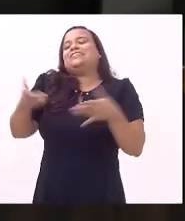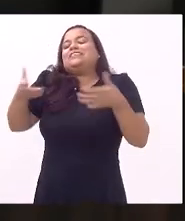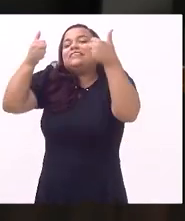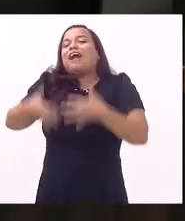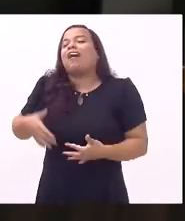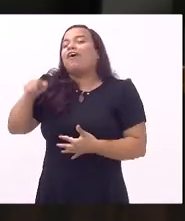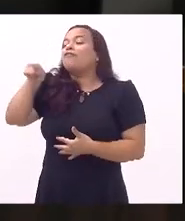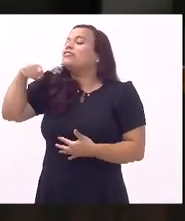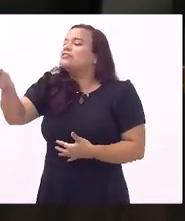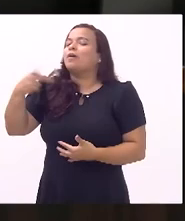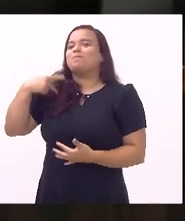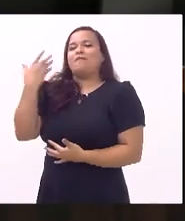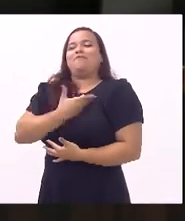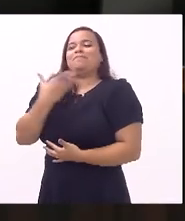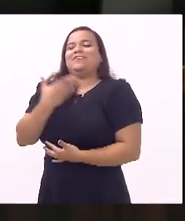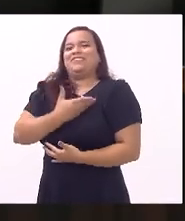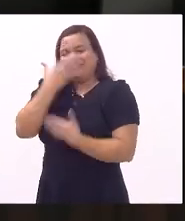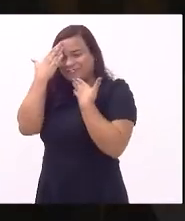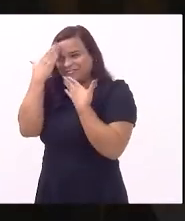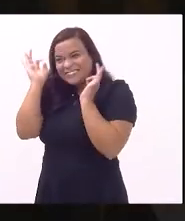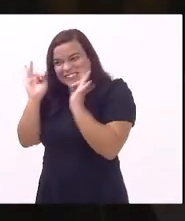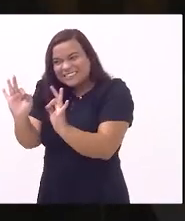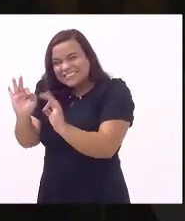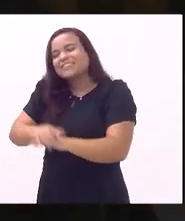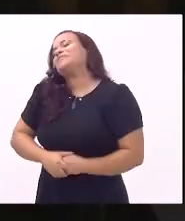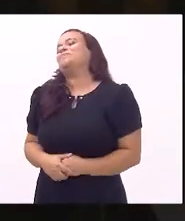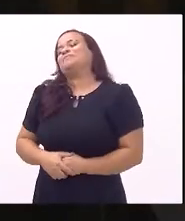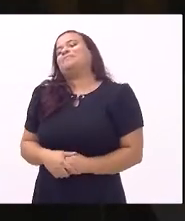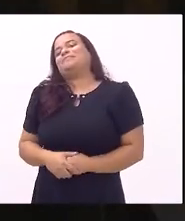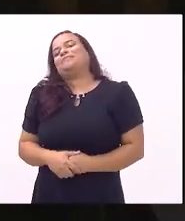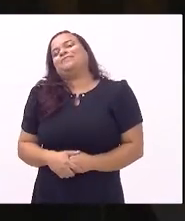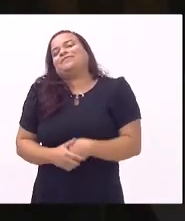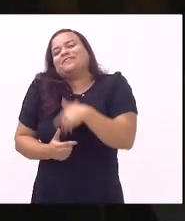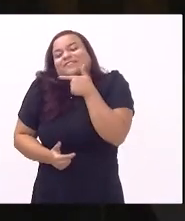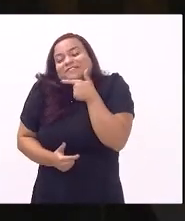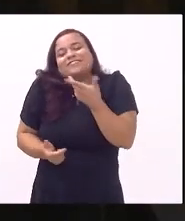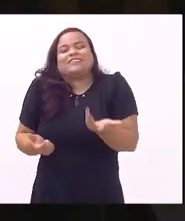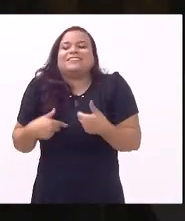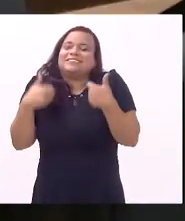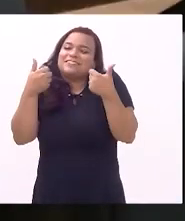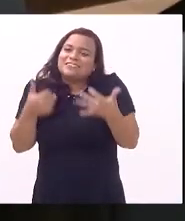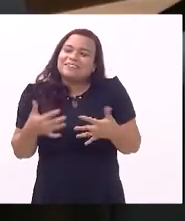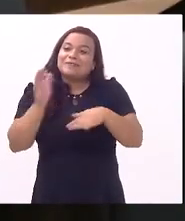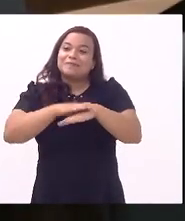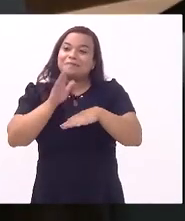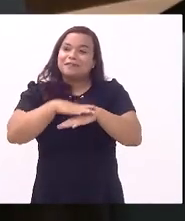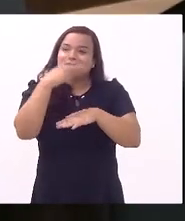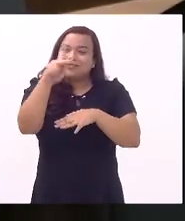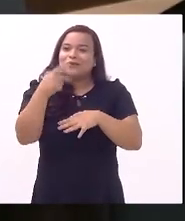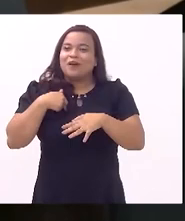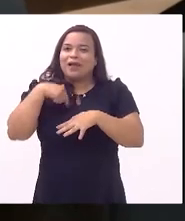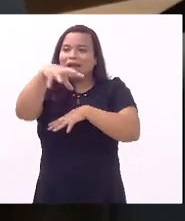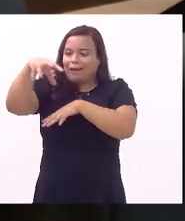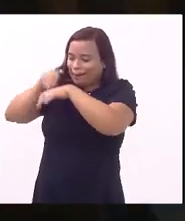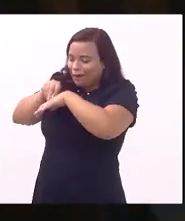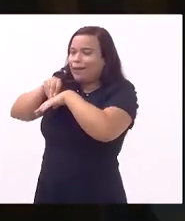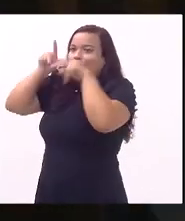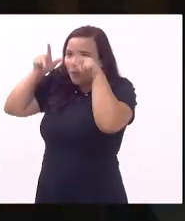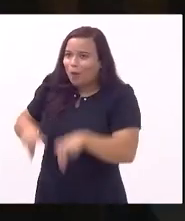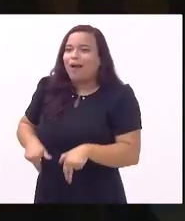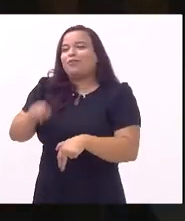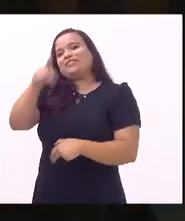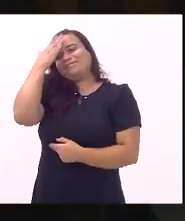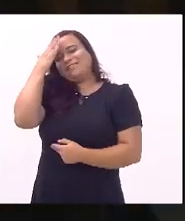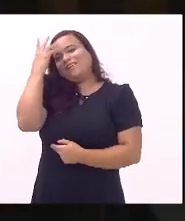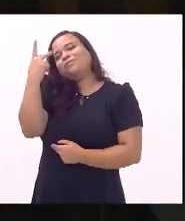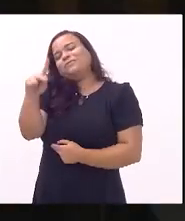você como amigo muito obrigado mesmo tá eu faço das suas minhas palavras deputado Charlie Batista sabe o carinho o respeito